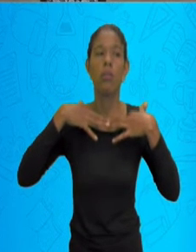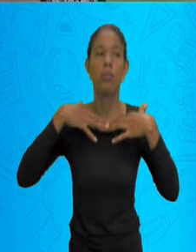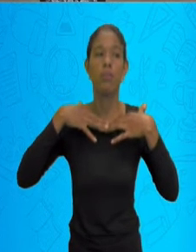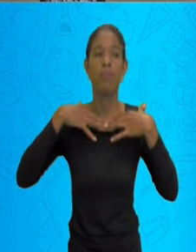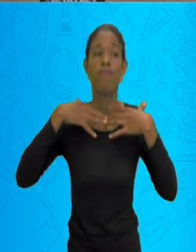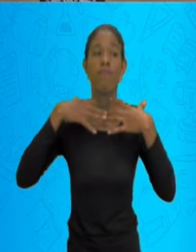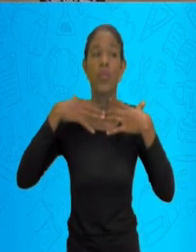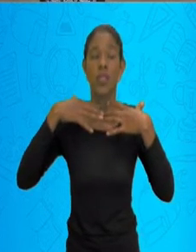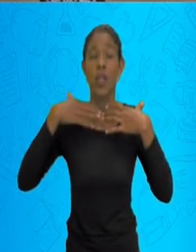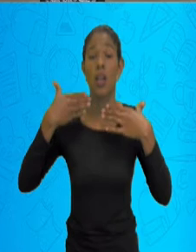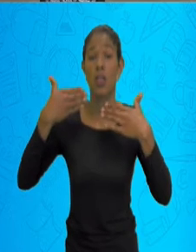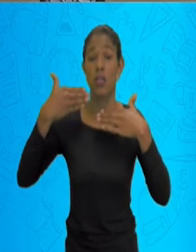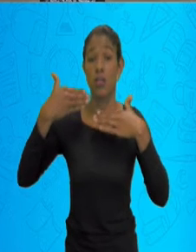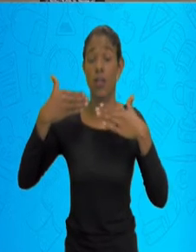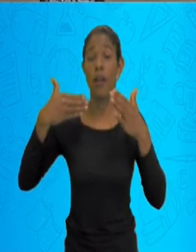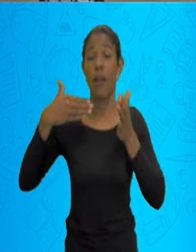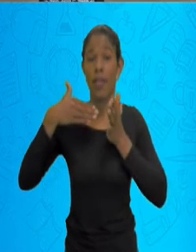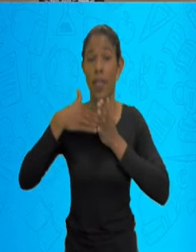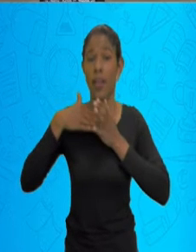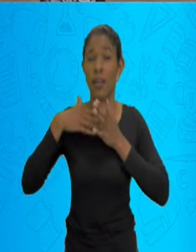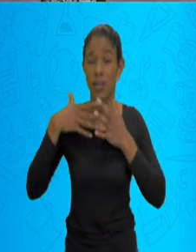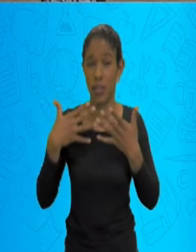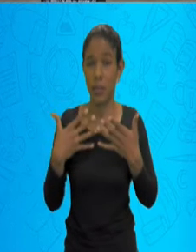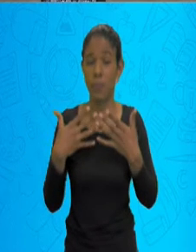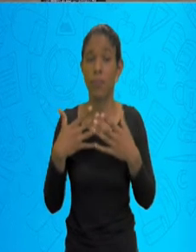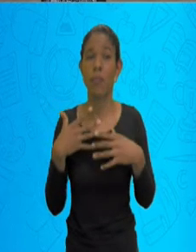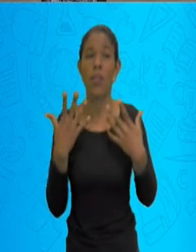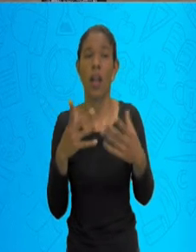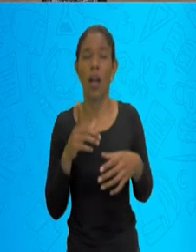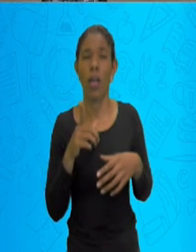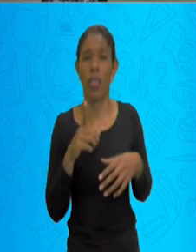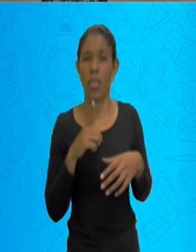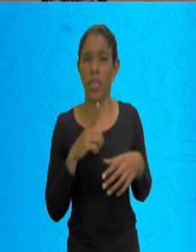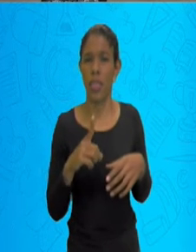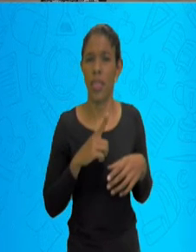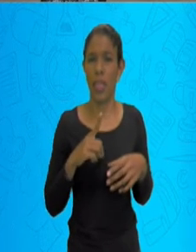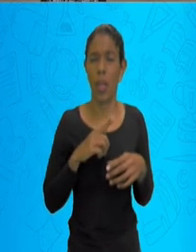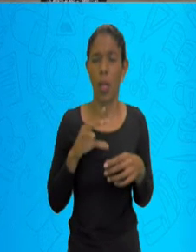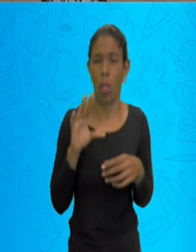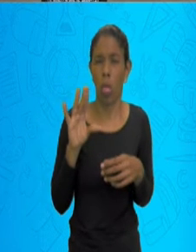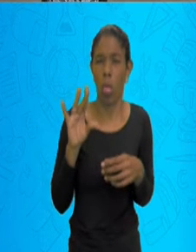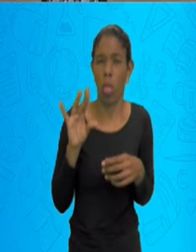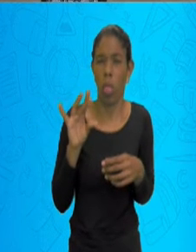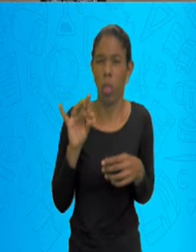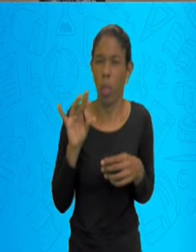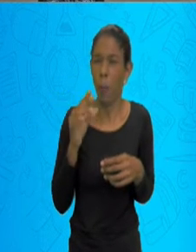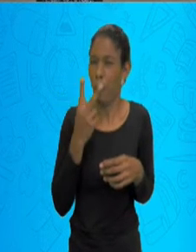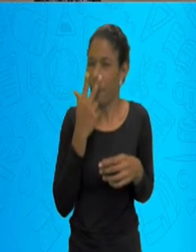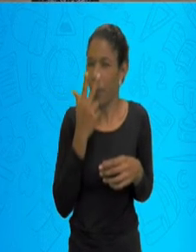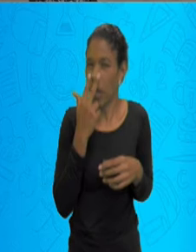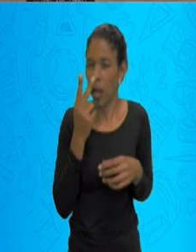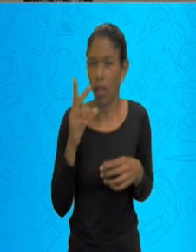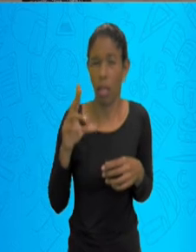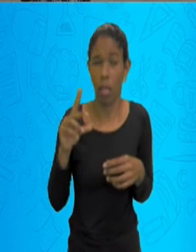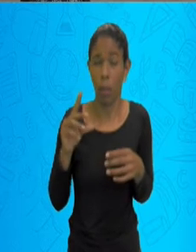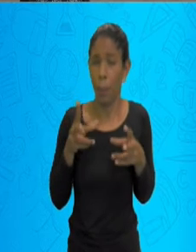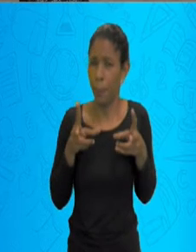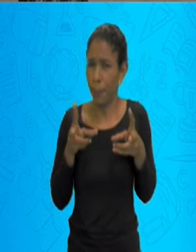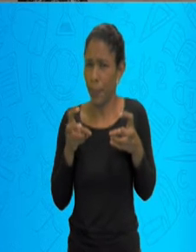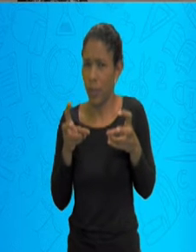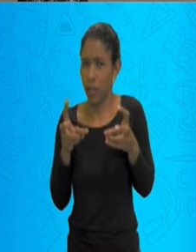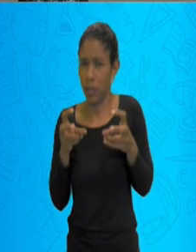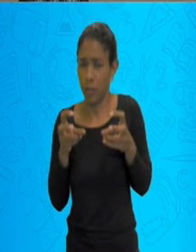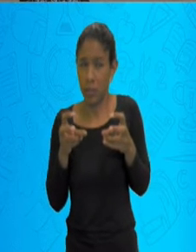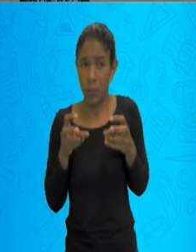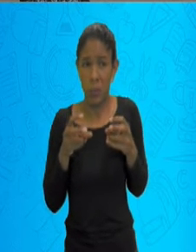chegou ali na traqueia, esse muco, essa secreção, ela percebe que não está legal, não está bacana, tem uma